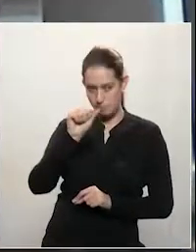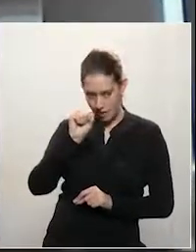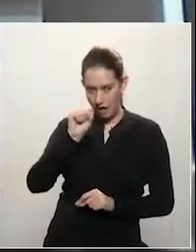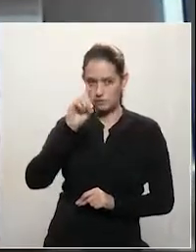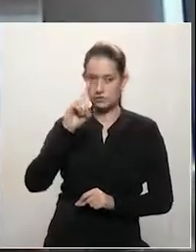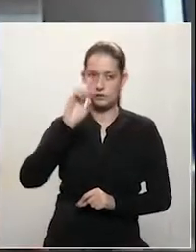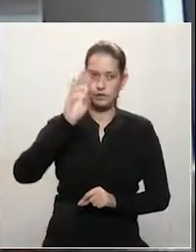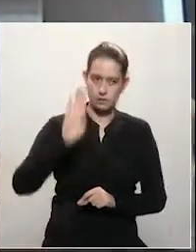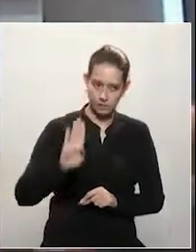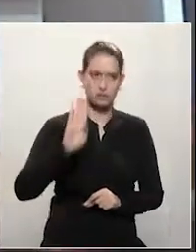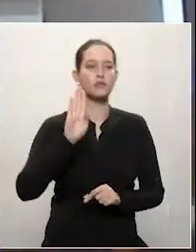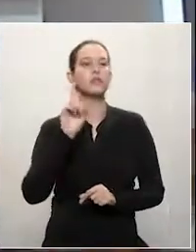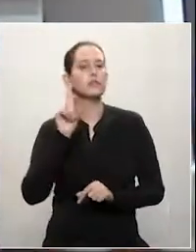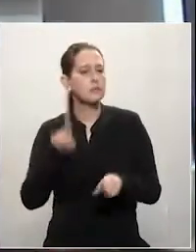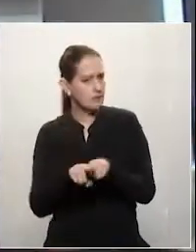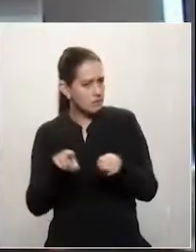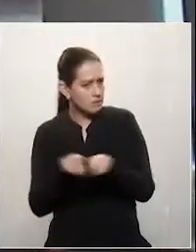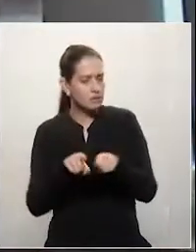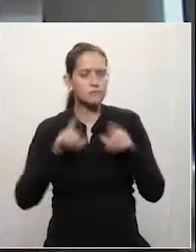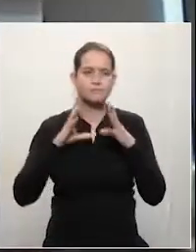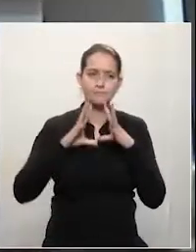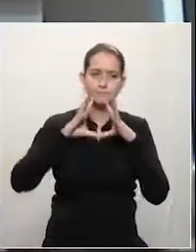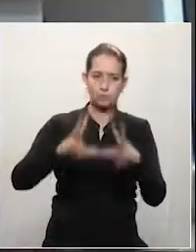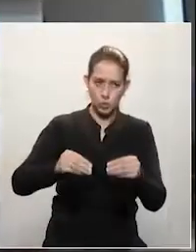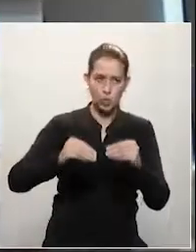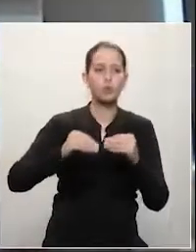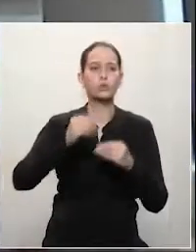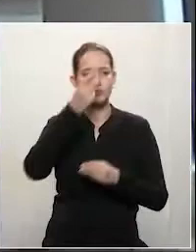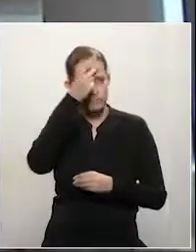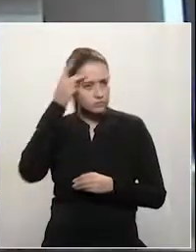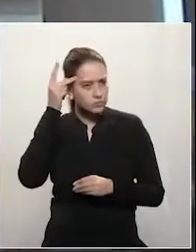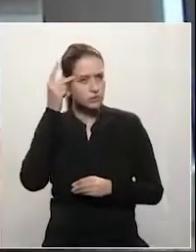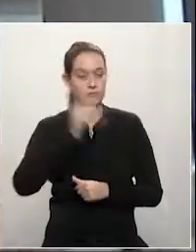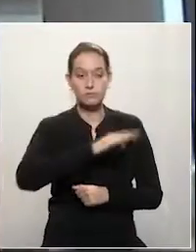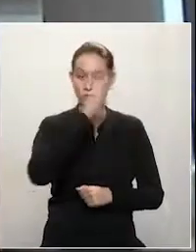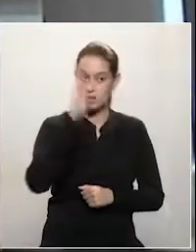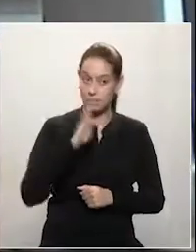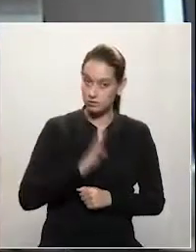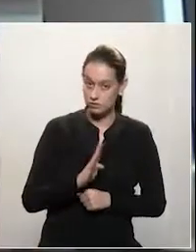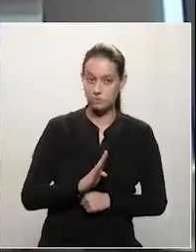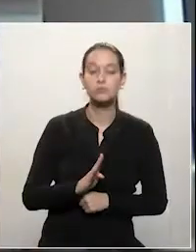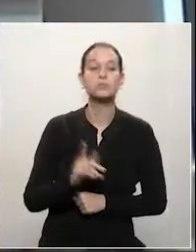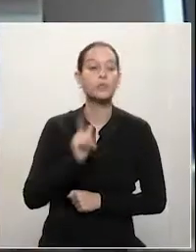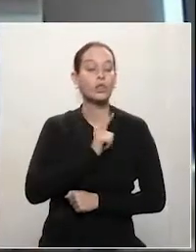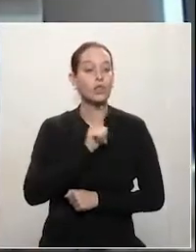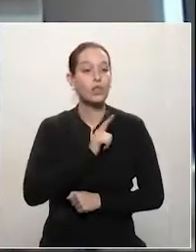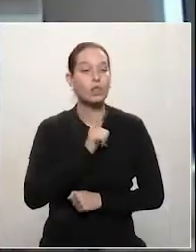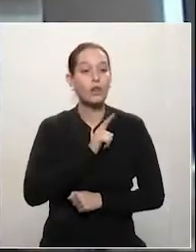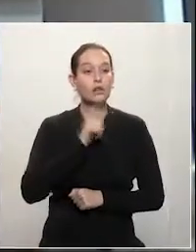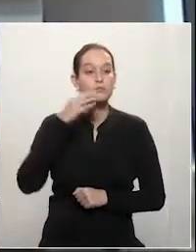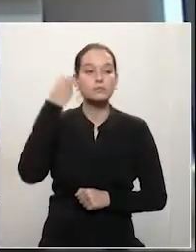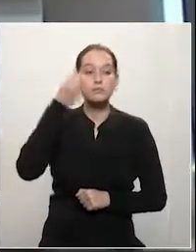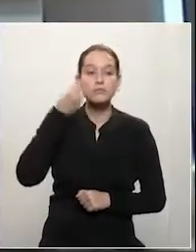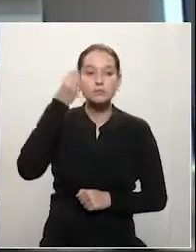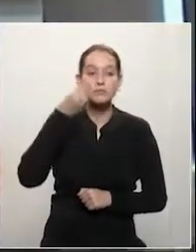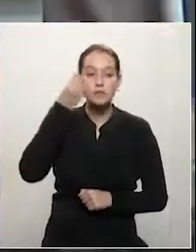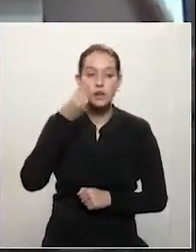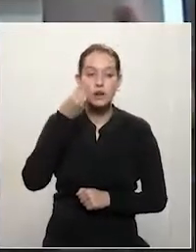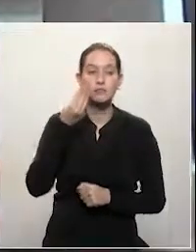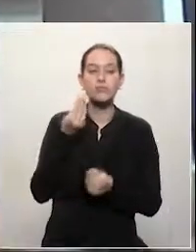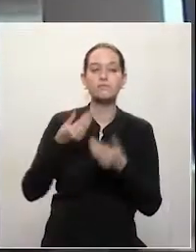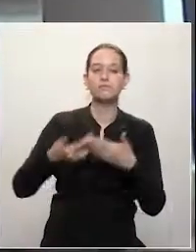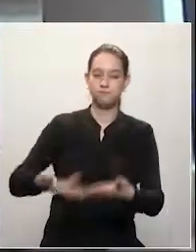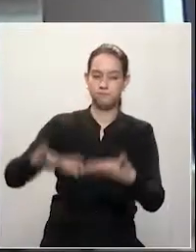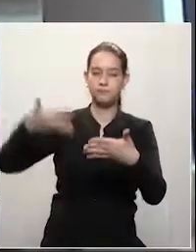que acompanhou todo o processo anterior, inclusive, da mega inflação, desse